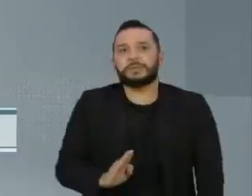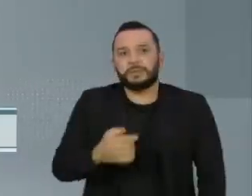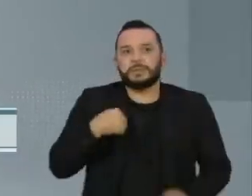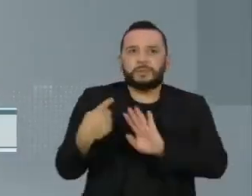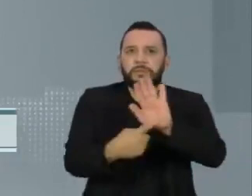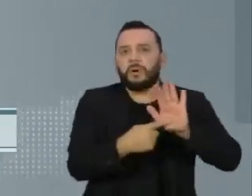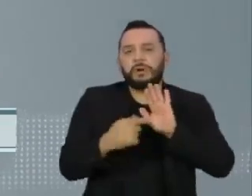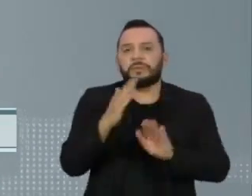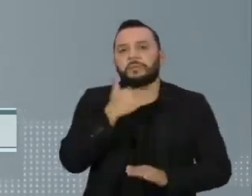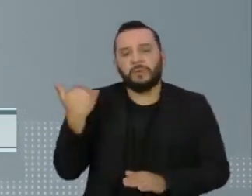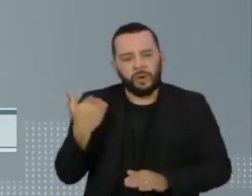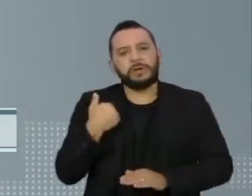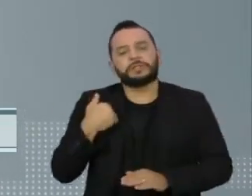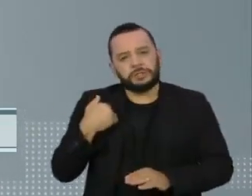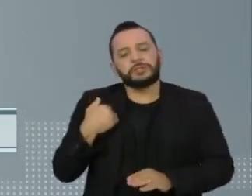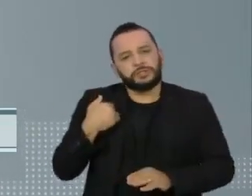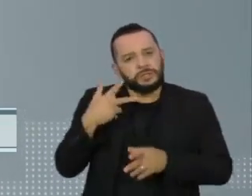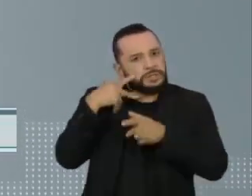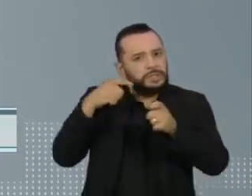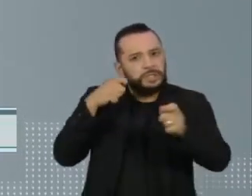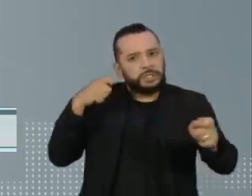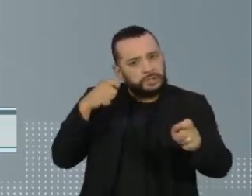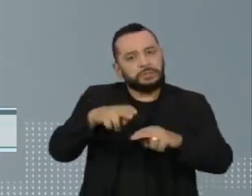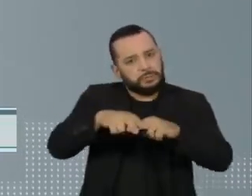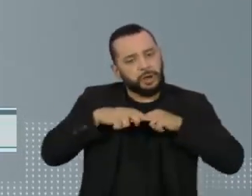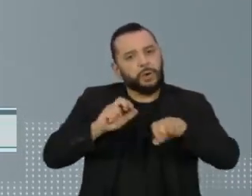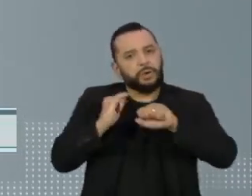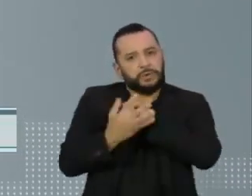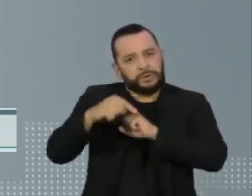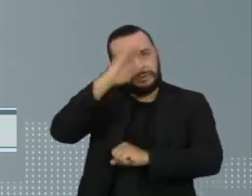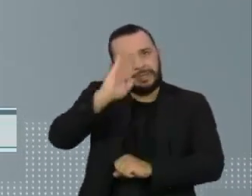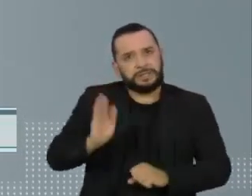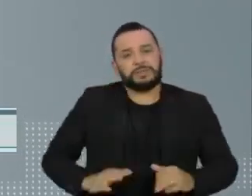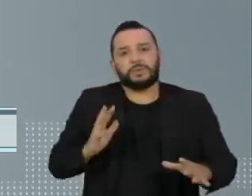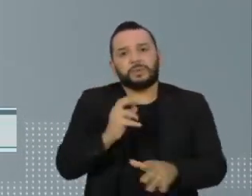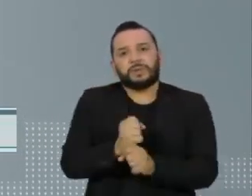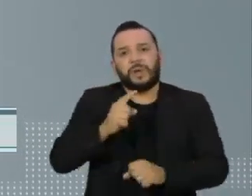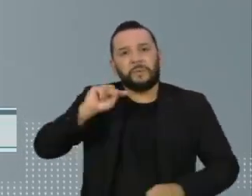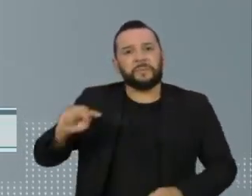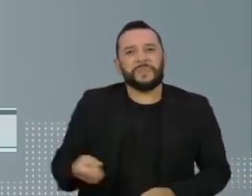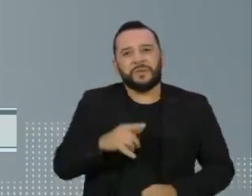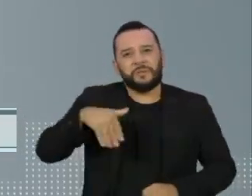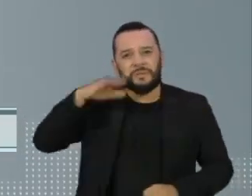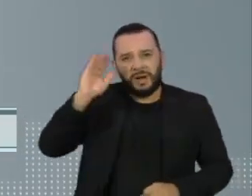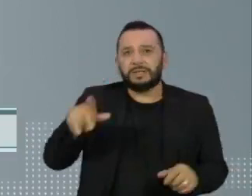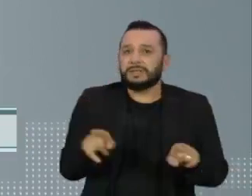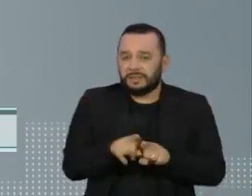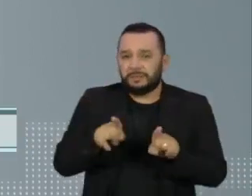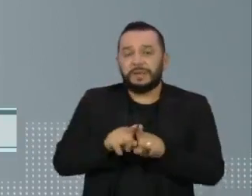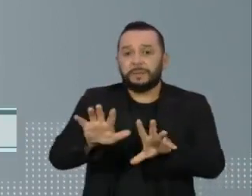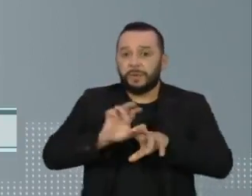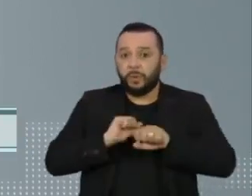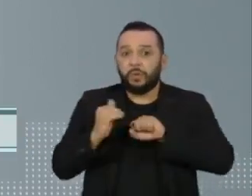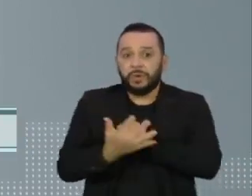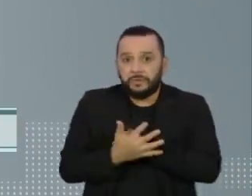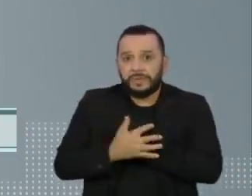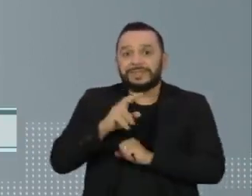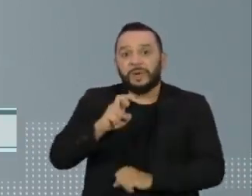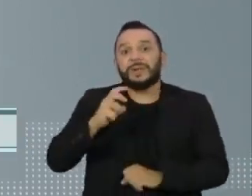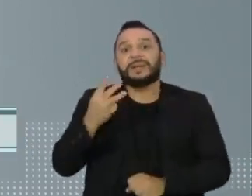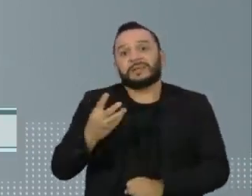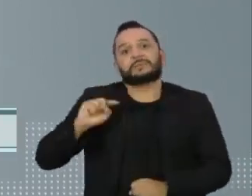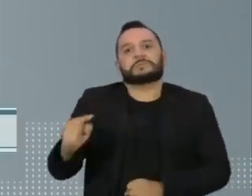aponta que as mortes de índios por Covid-19 no país chegam a mil. E os casos confirmados são 53